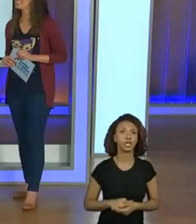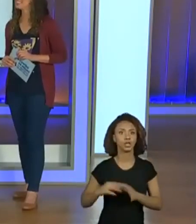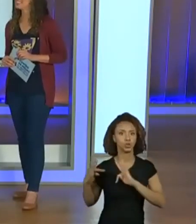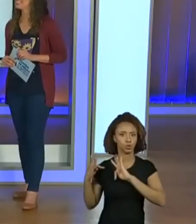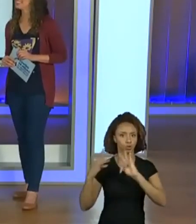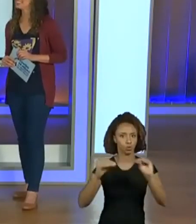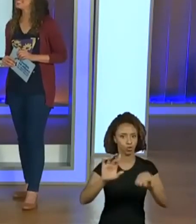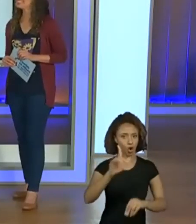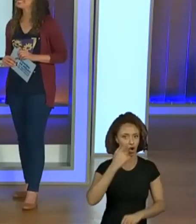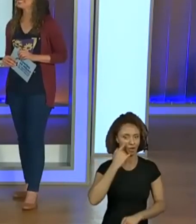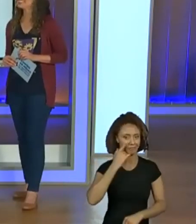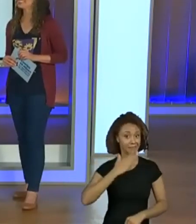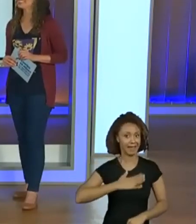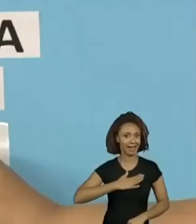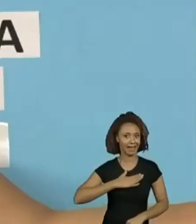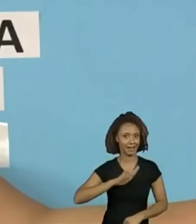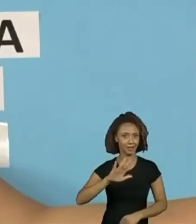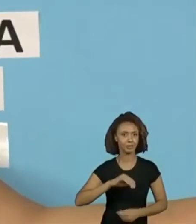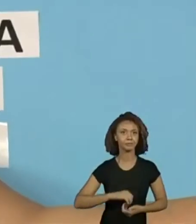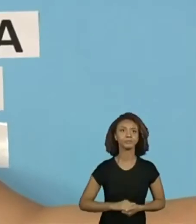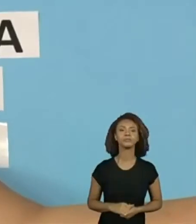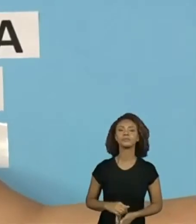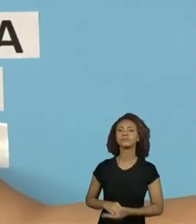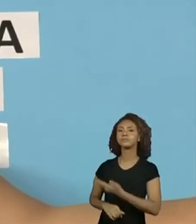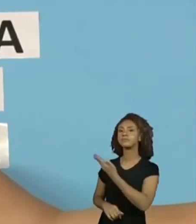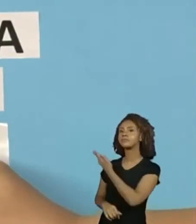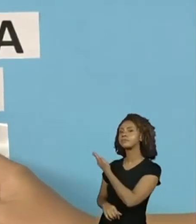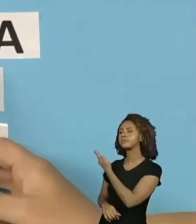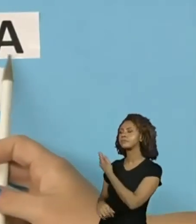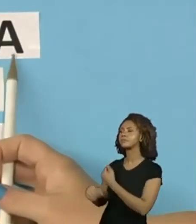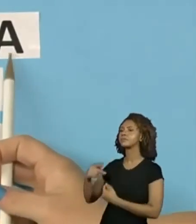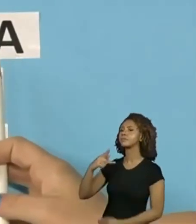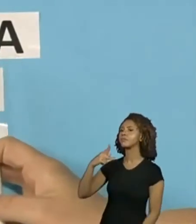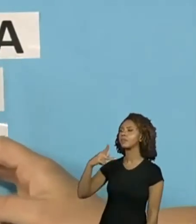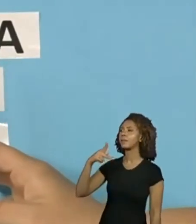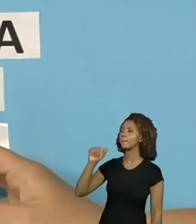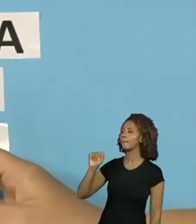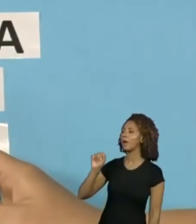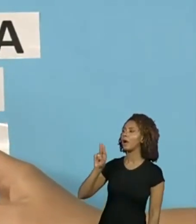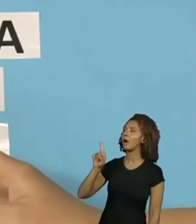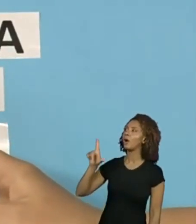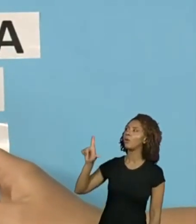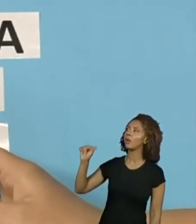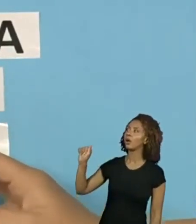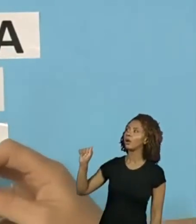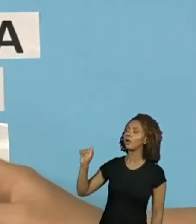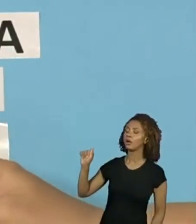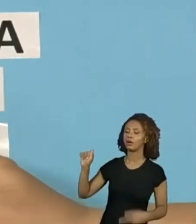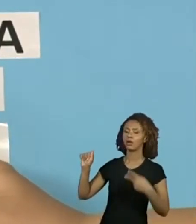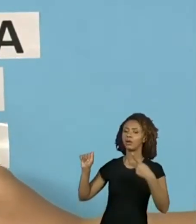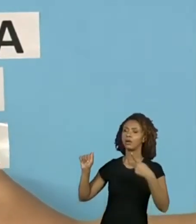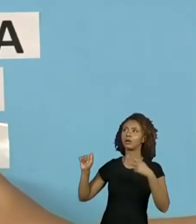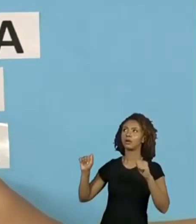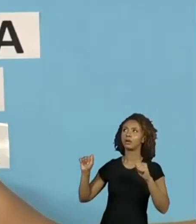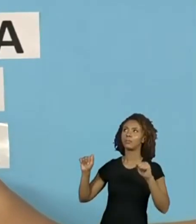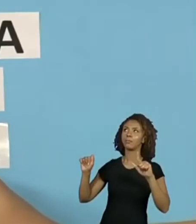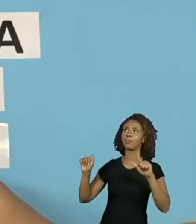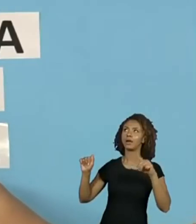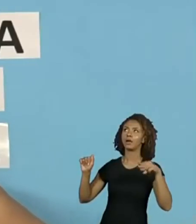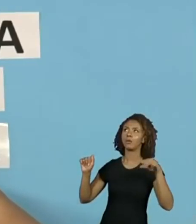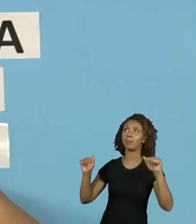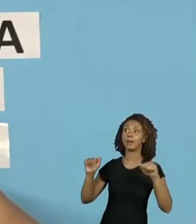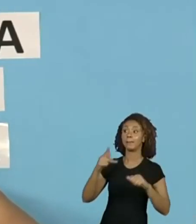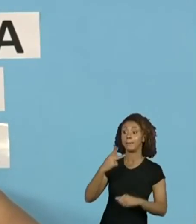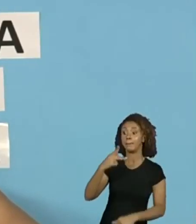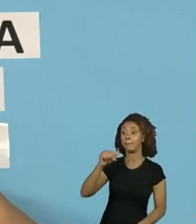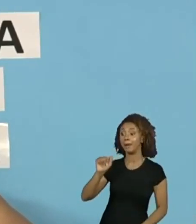toda. Vamos com calma. Ó. Quando eu vejo Paula e lembro de palma. Mas olha bem. Paula.